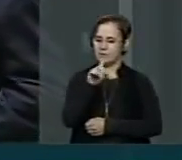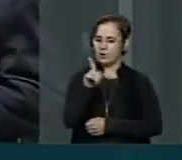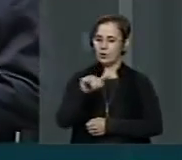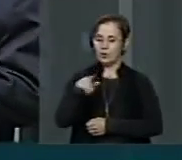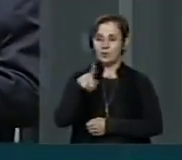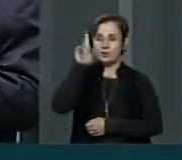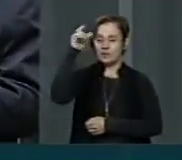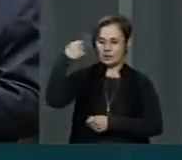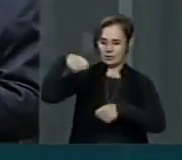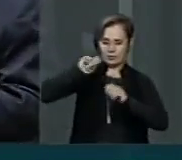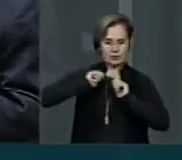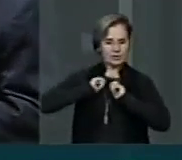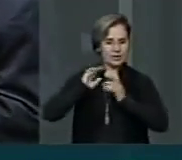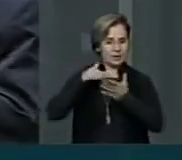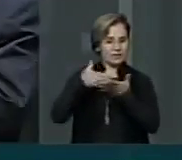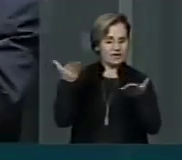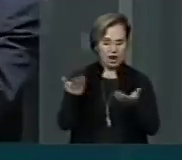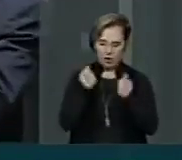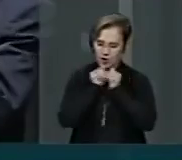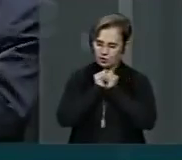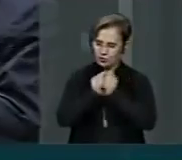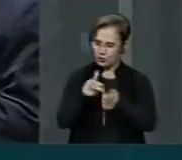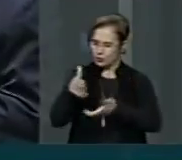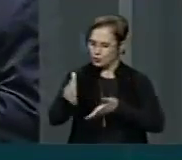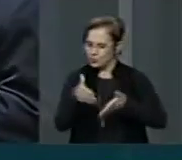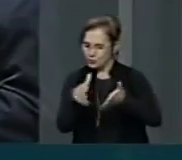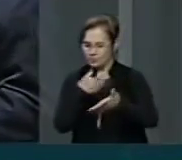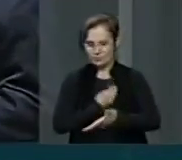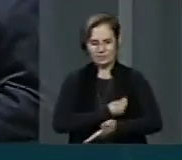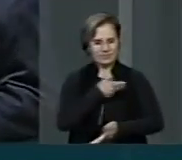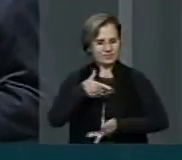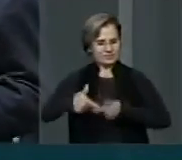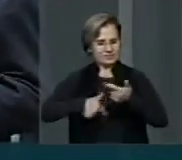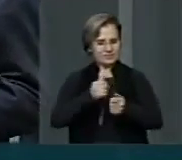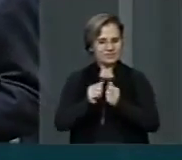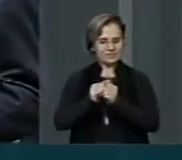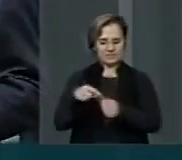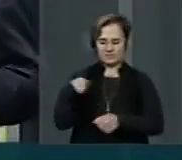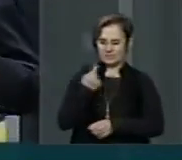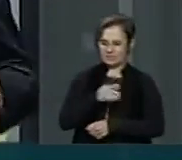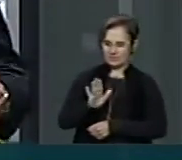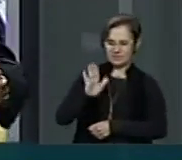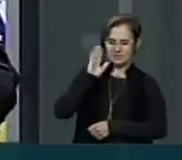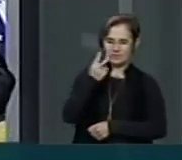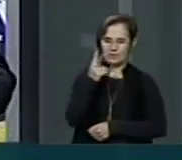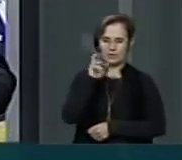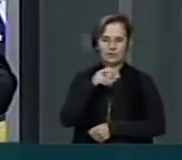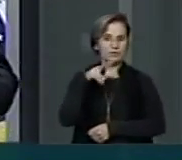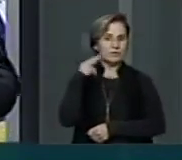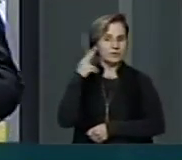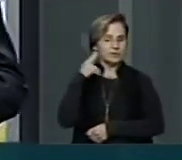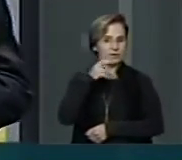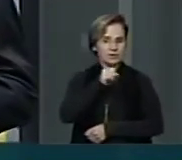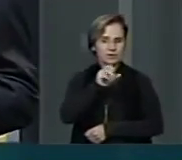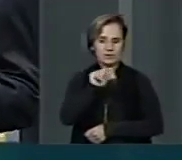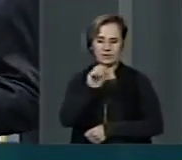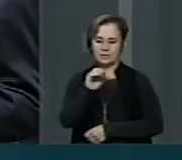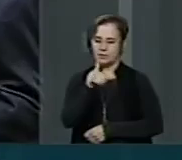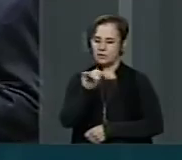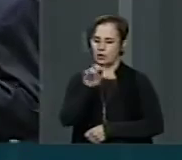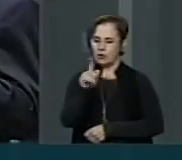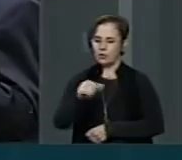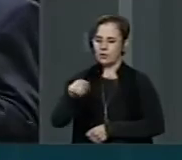mesmo, até o presente momento, no mesmo roteiro de vida. Nós nos elegemos duas vezes vereador em São Luís, nos